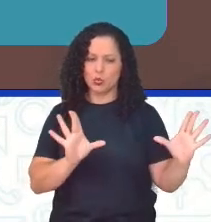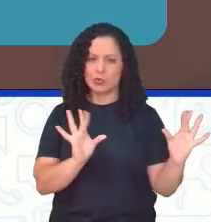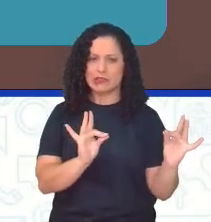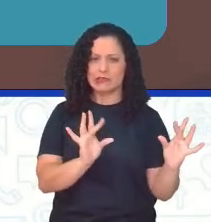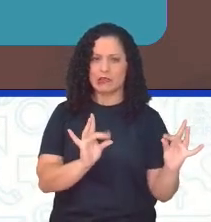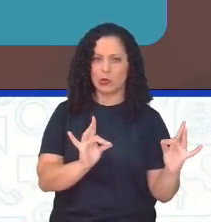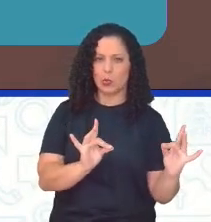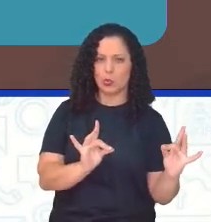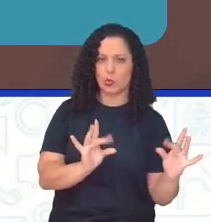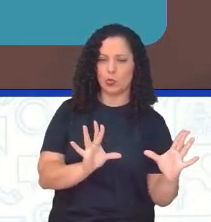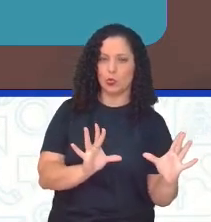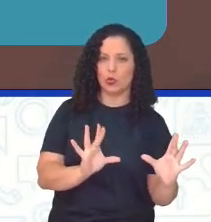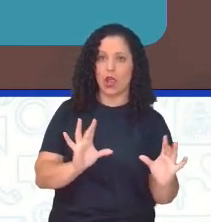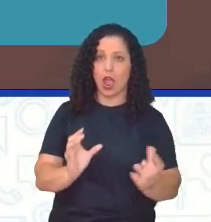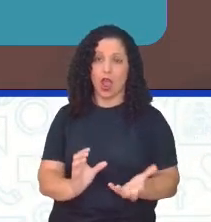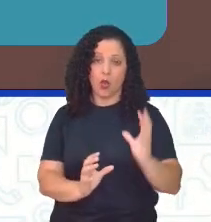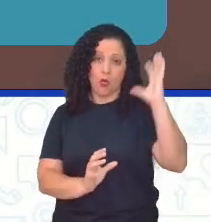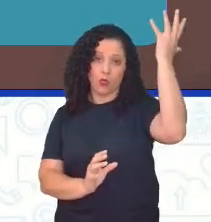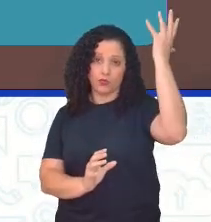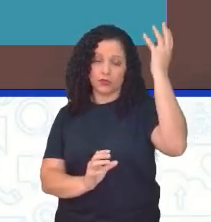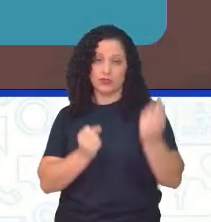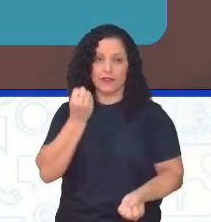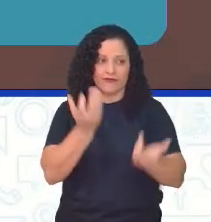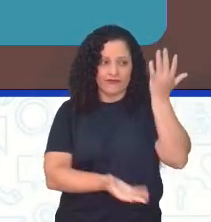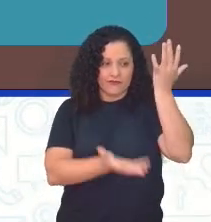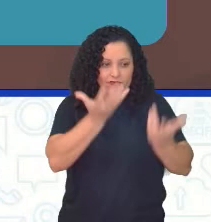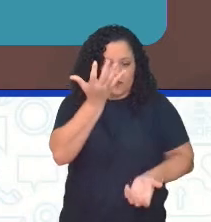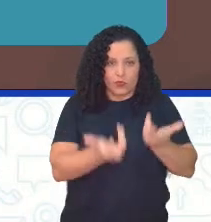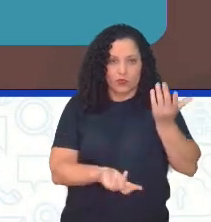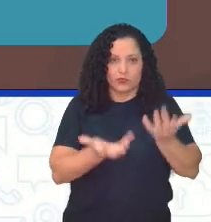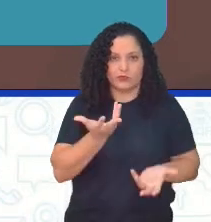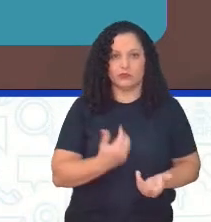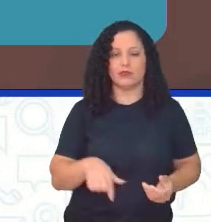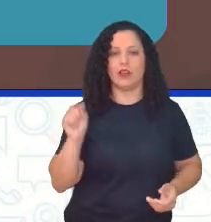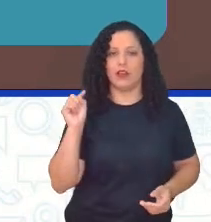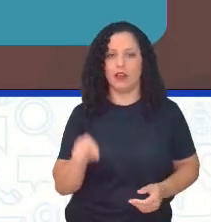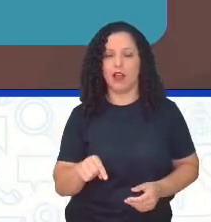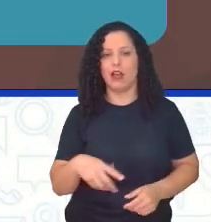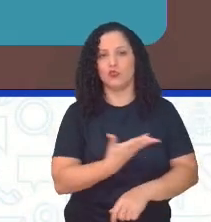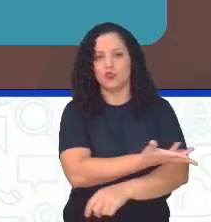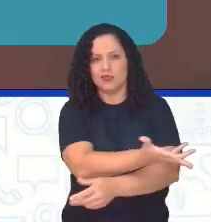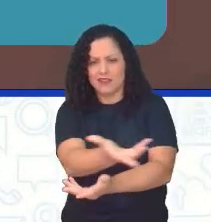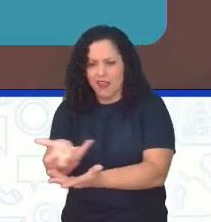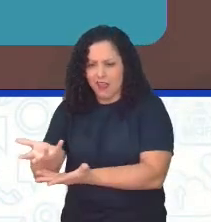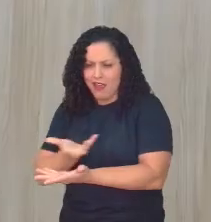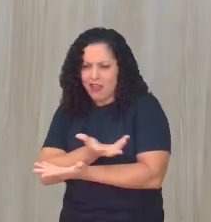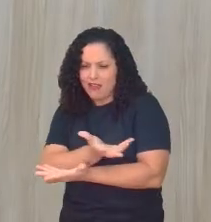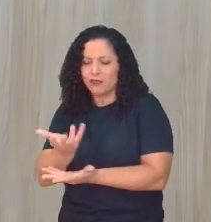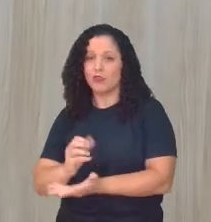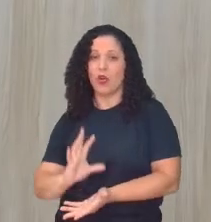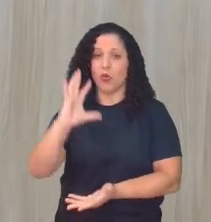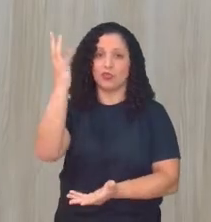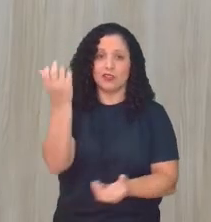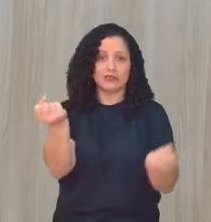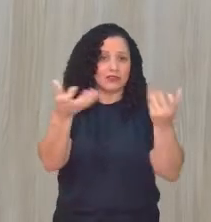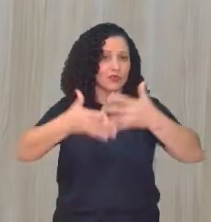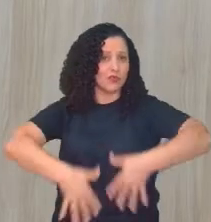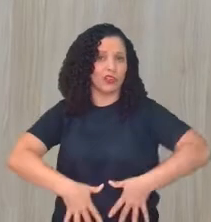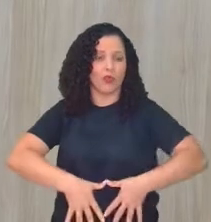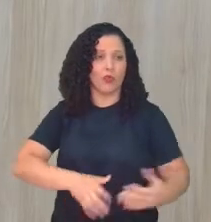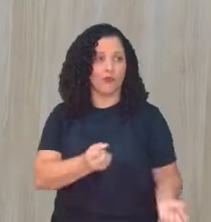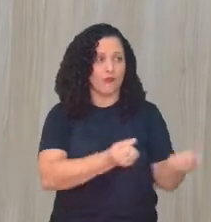acontecerem incêndios, ou seja, no cerrado, ocorrem incêndios naturais. Já na